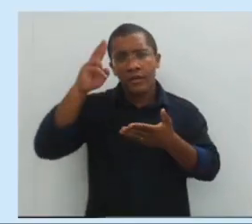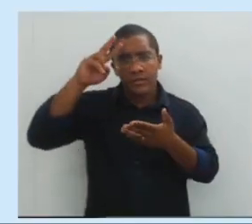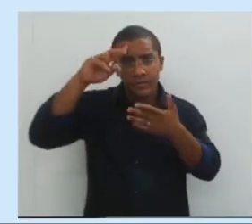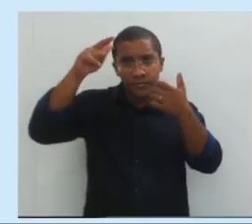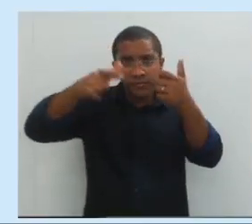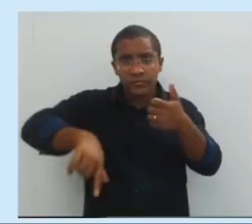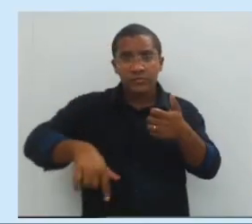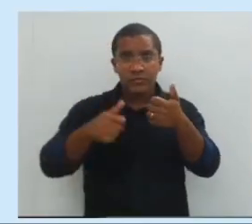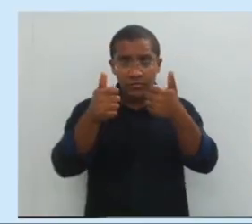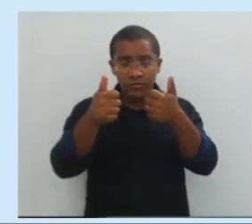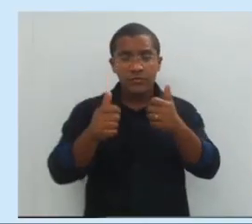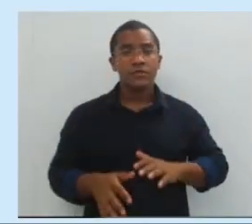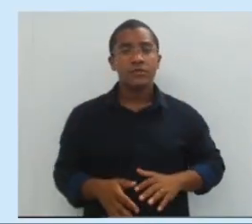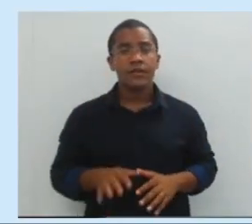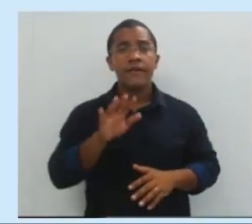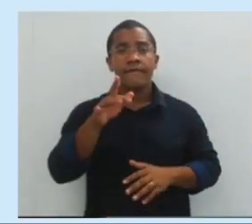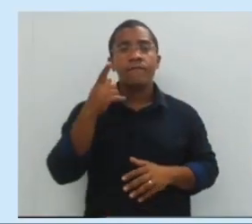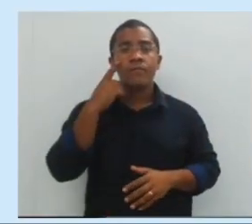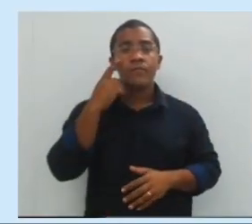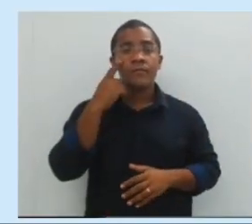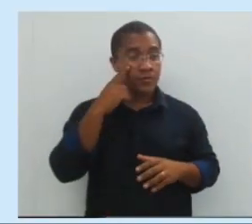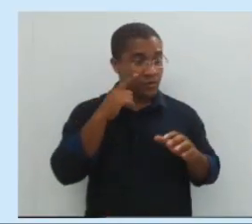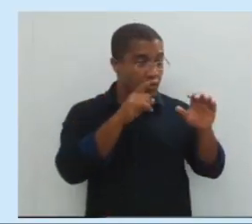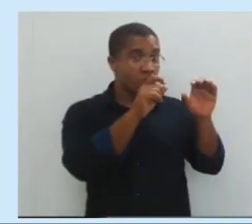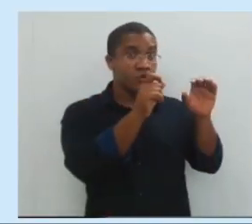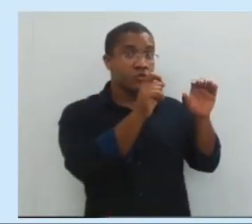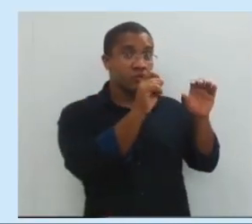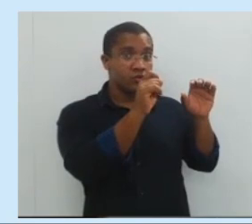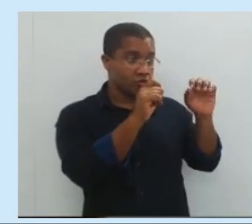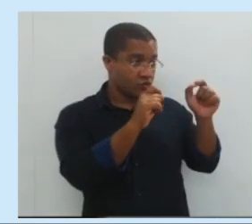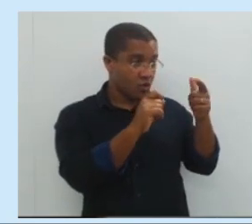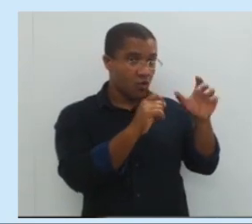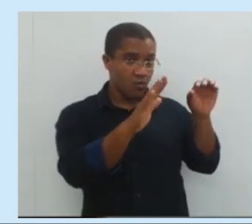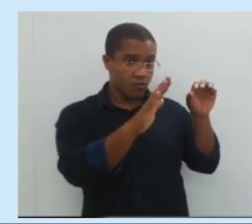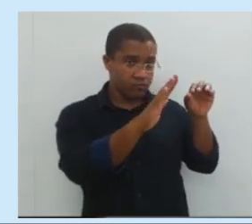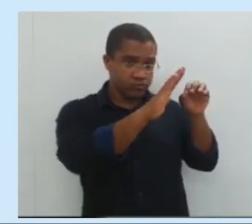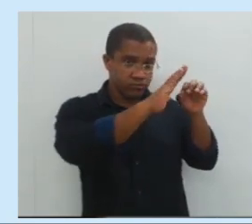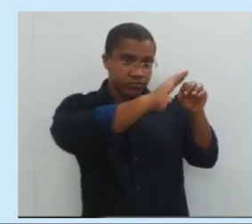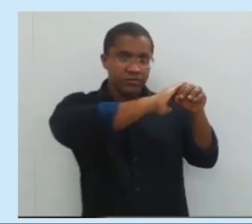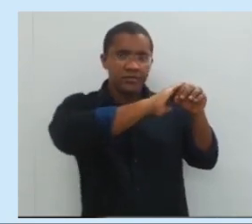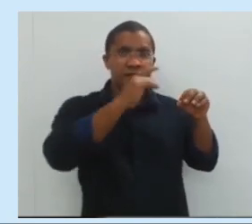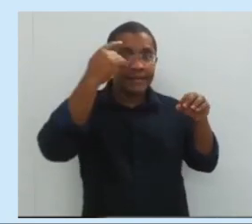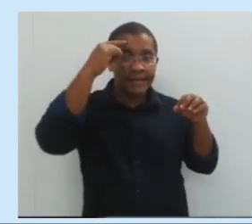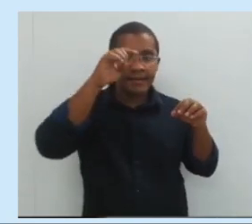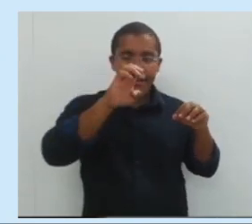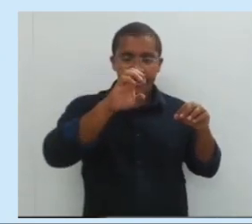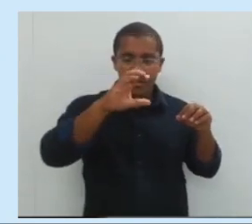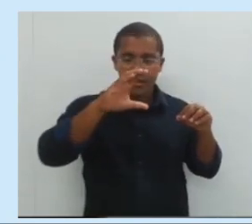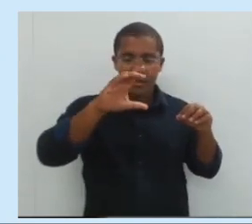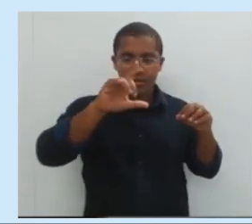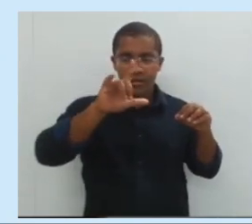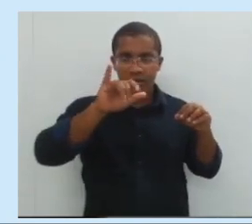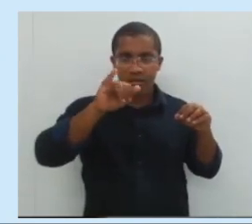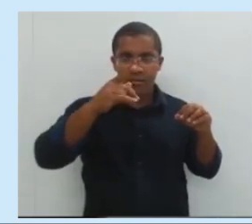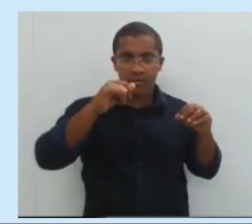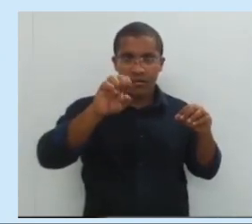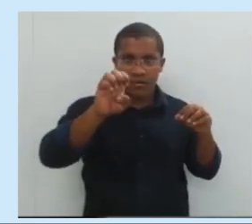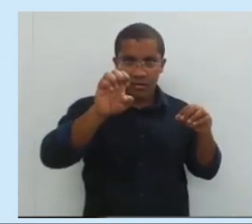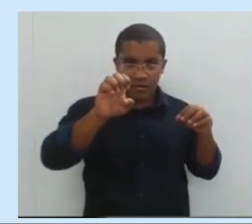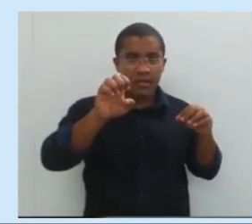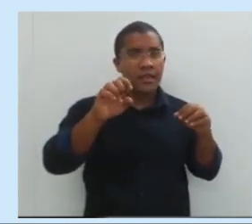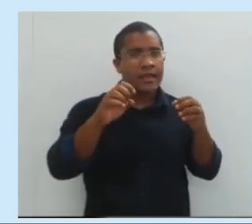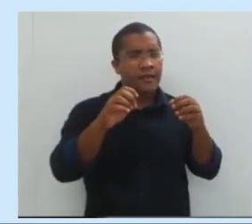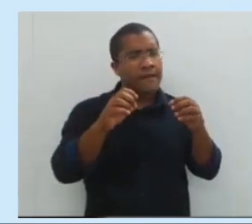Vamos lá. Eclipse solar. Lembra? Eclipse escondido.